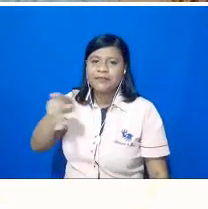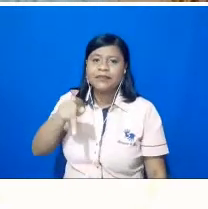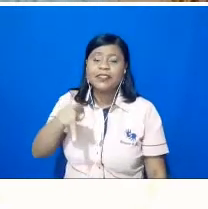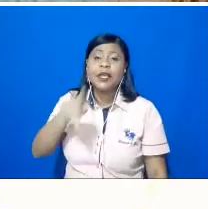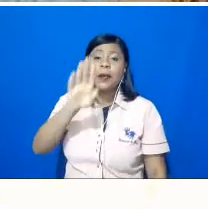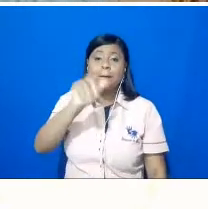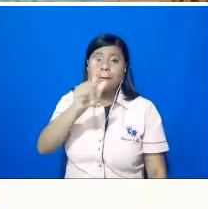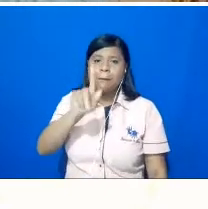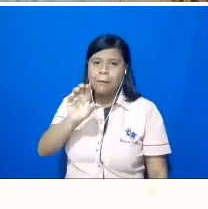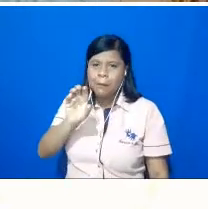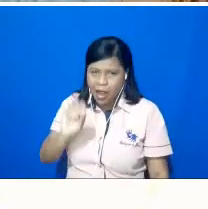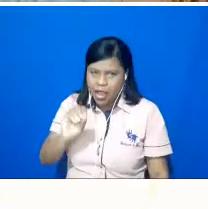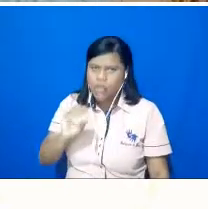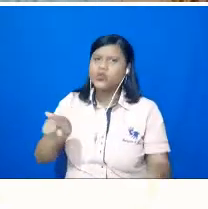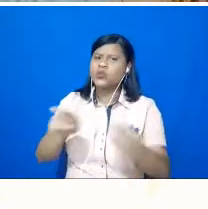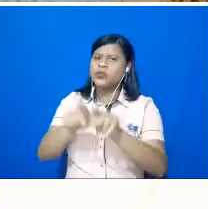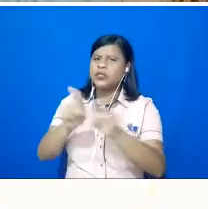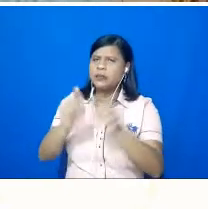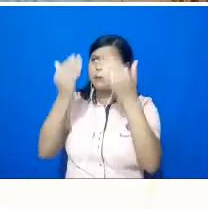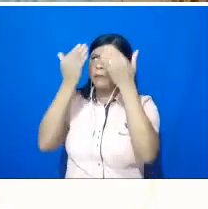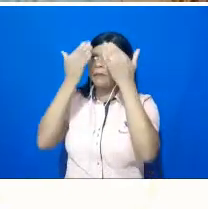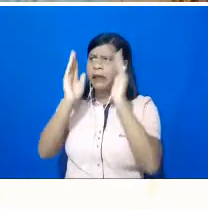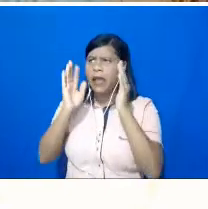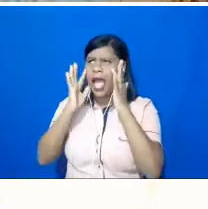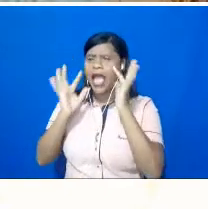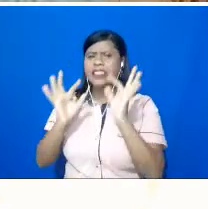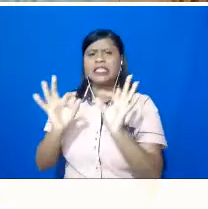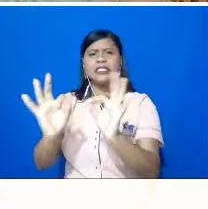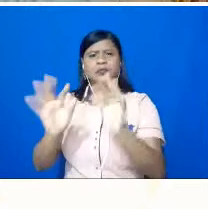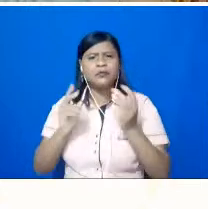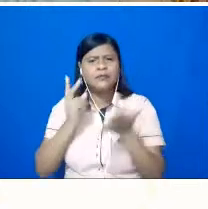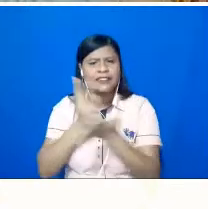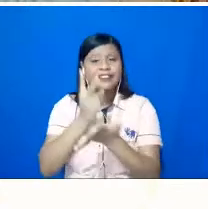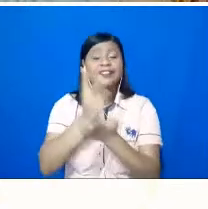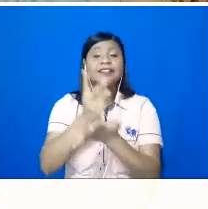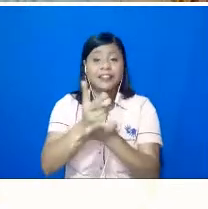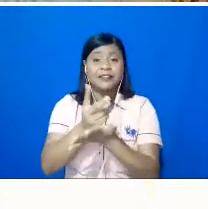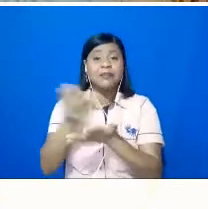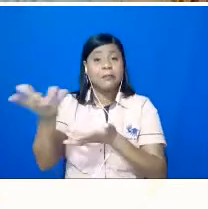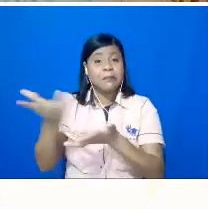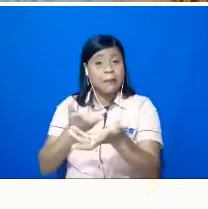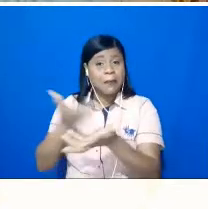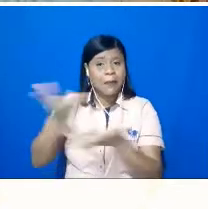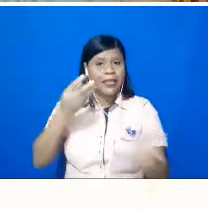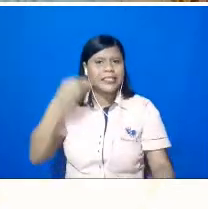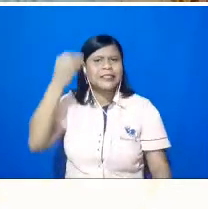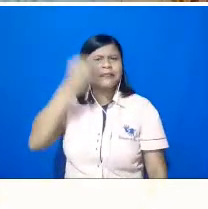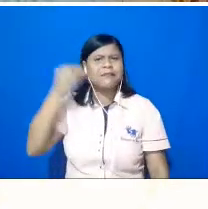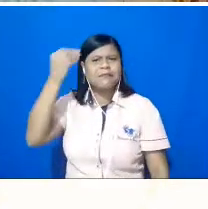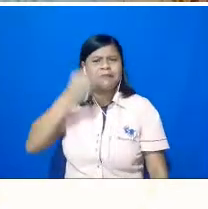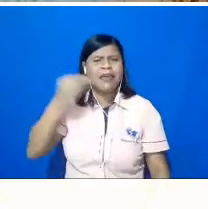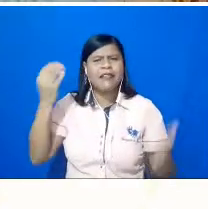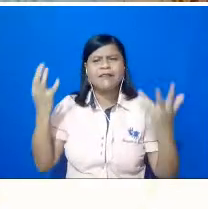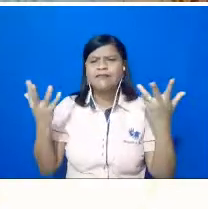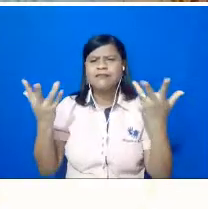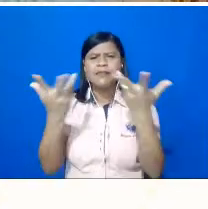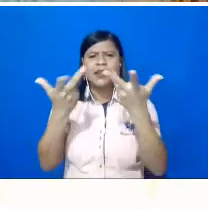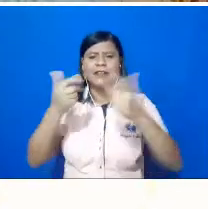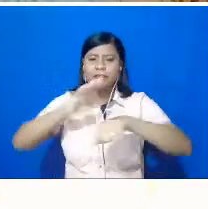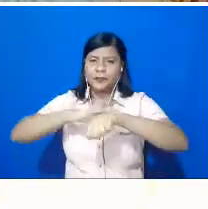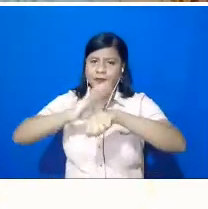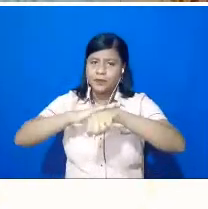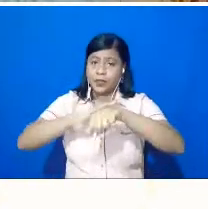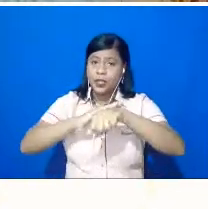sempre muito aberto, sempre muito atencioso, então foi uma experiência única naquele momento, os próprios